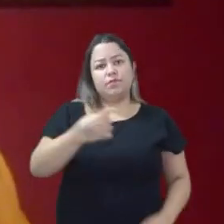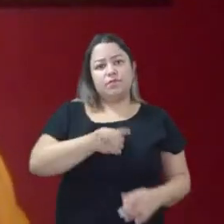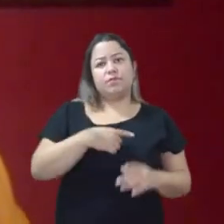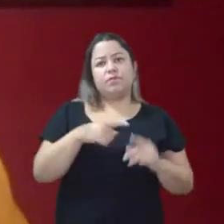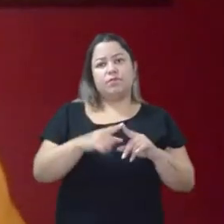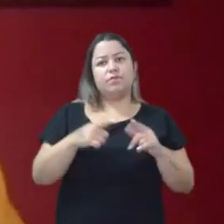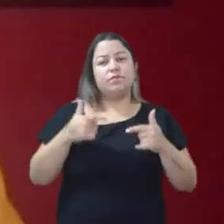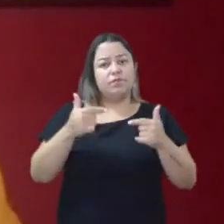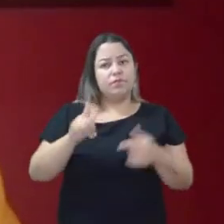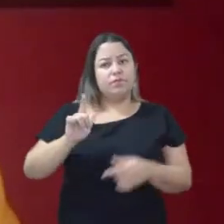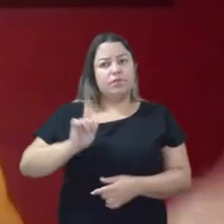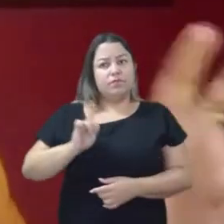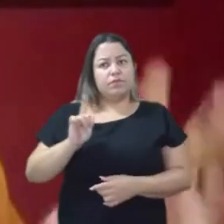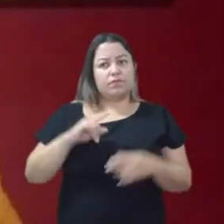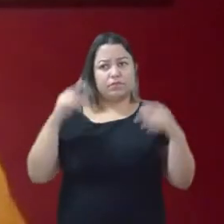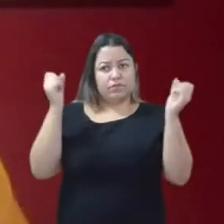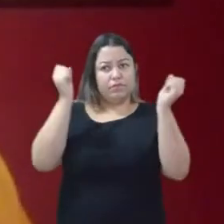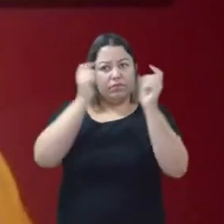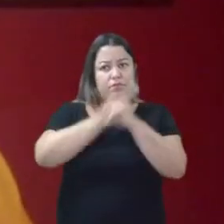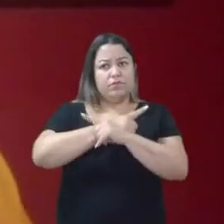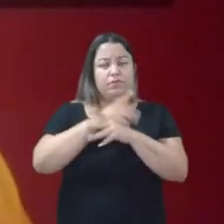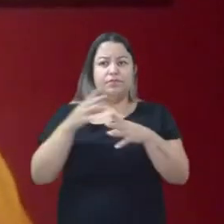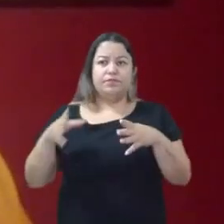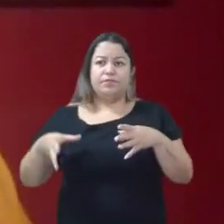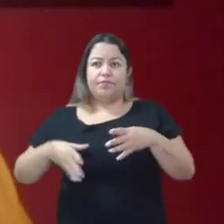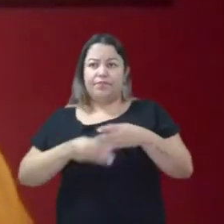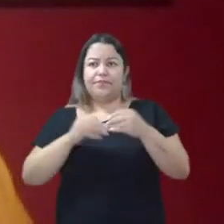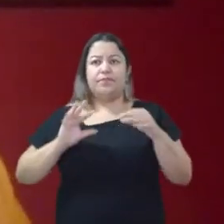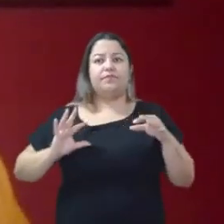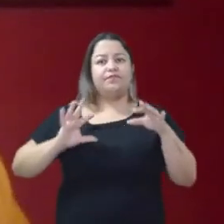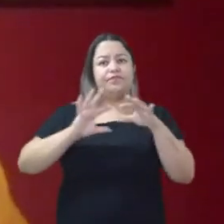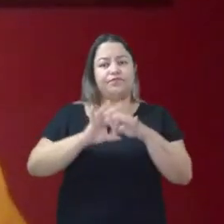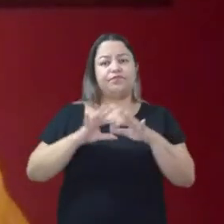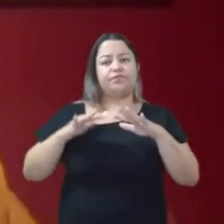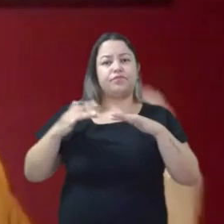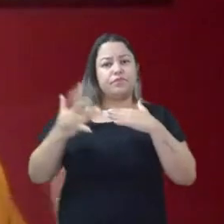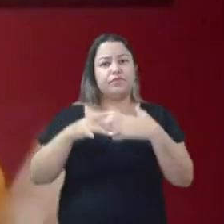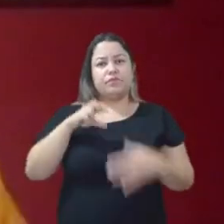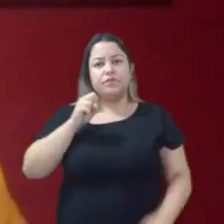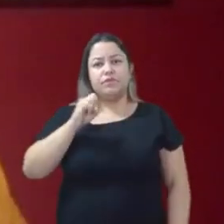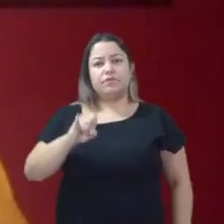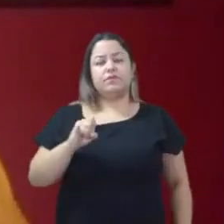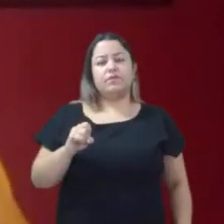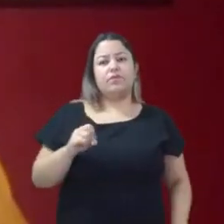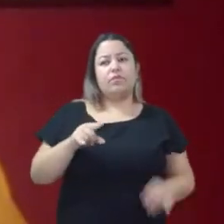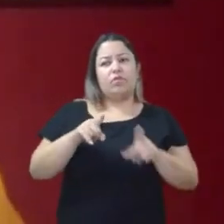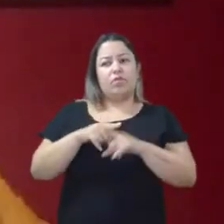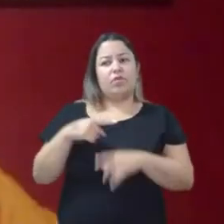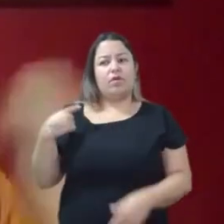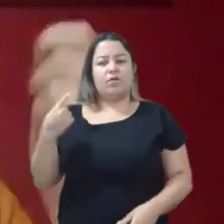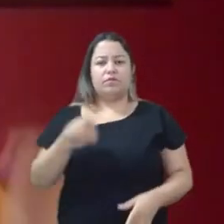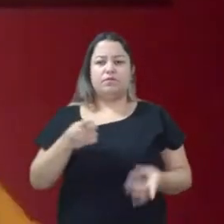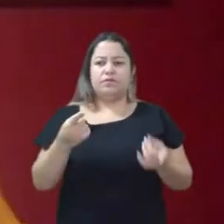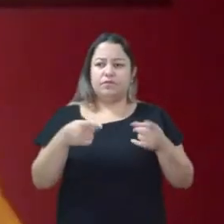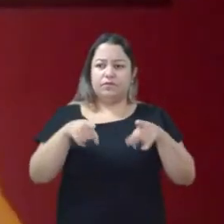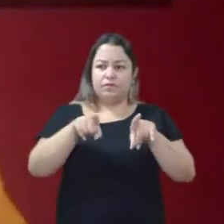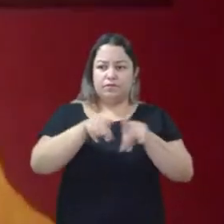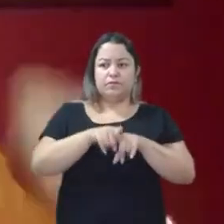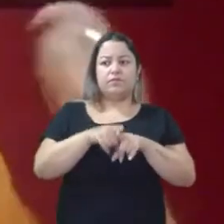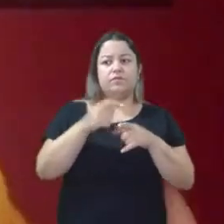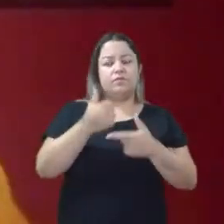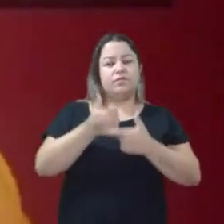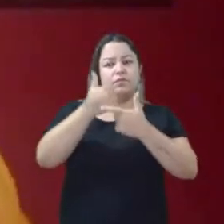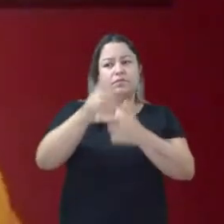tem dificuldade ainda de engajar nas redes. Se a gente conseguir ativar os nossos filiados para curtir,